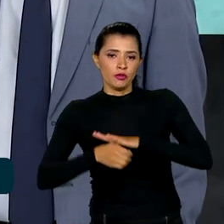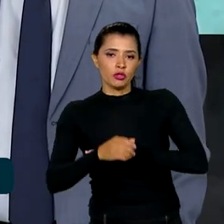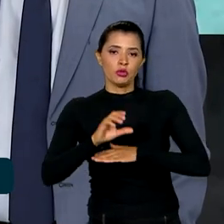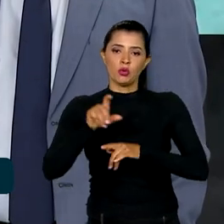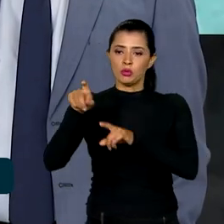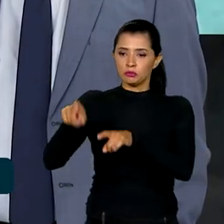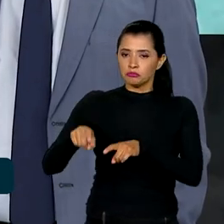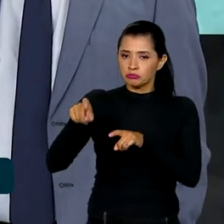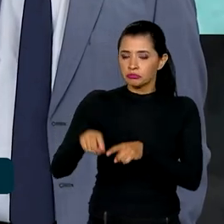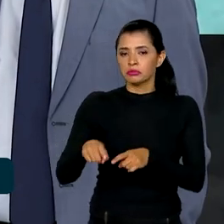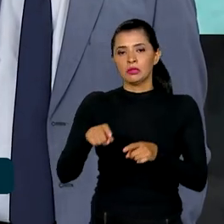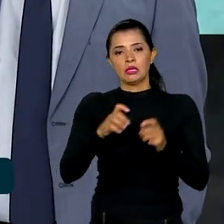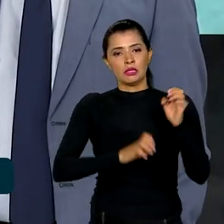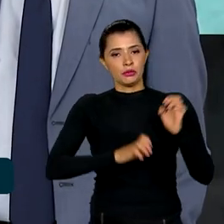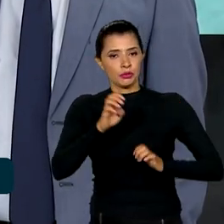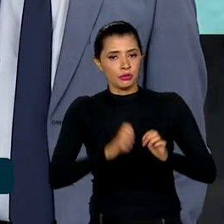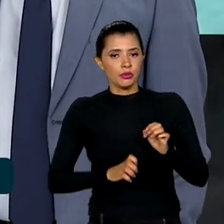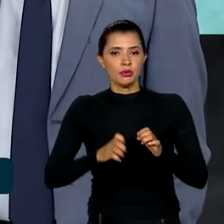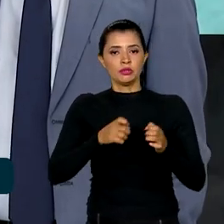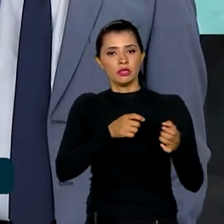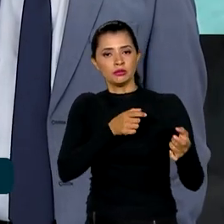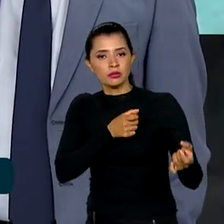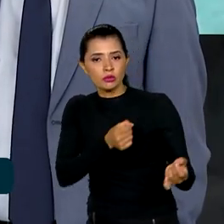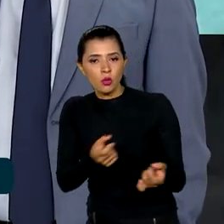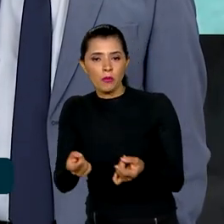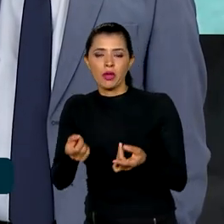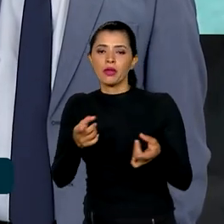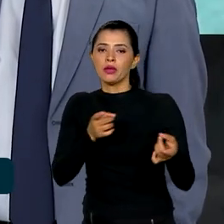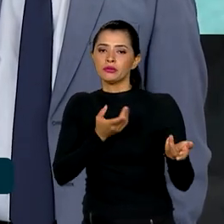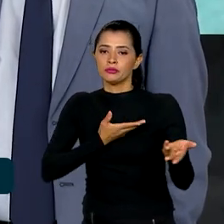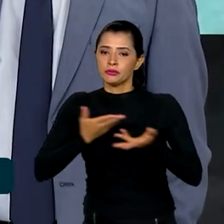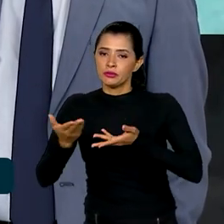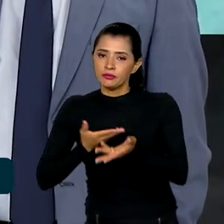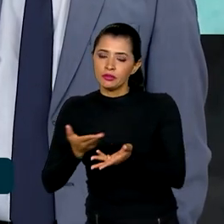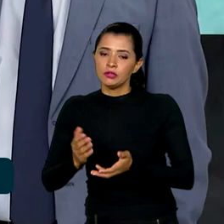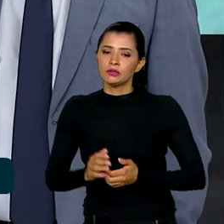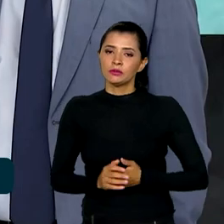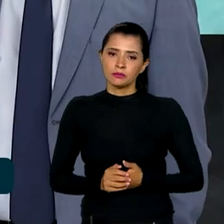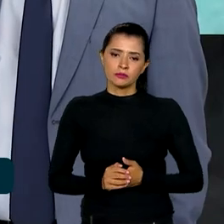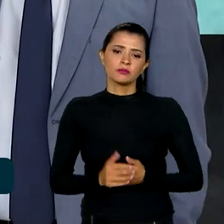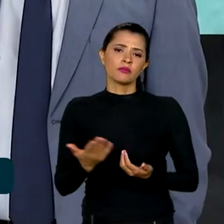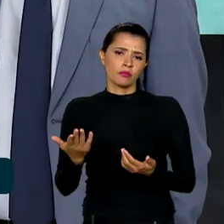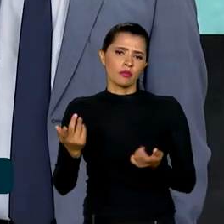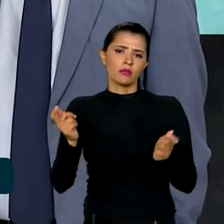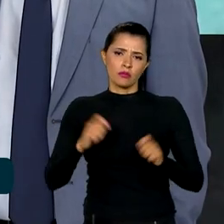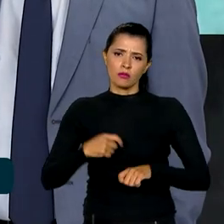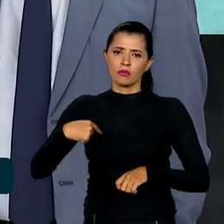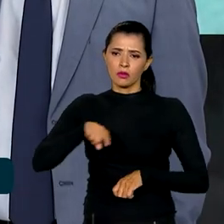do campo, da indústria, do comércio, de serviços, de maneira que a gente possa estar esclarecendo.